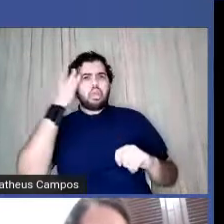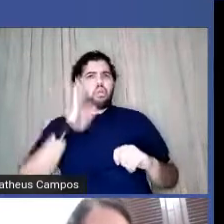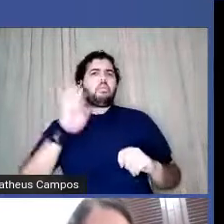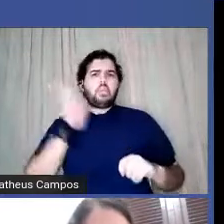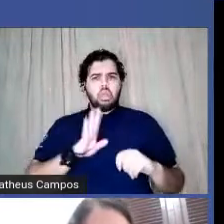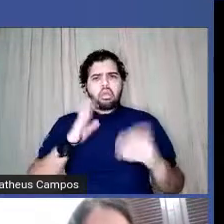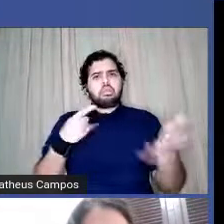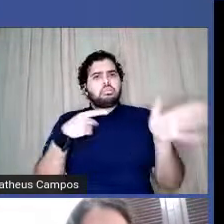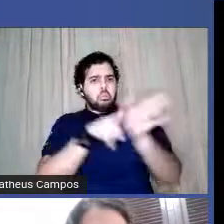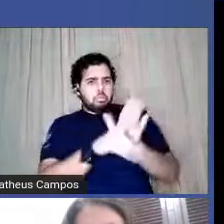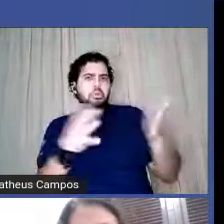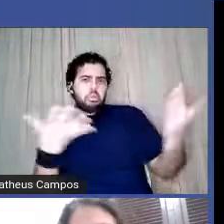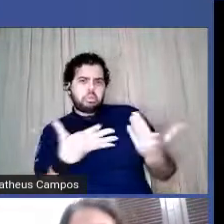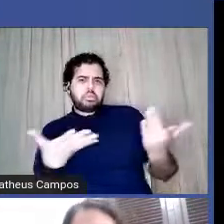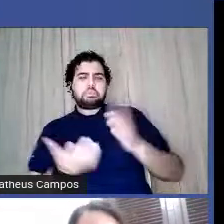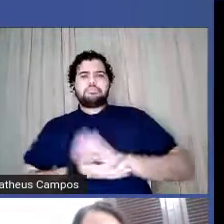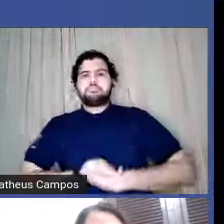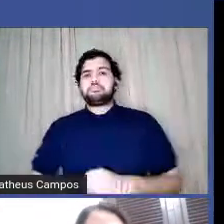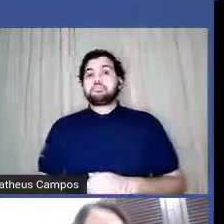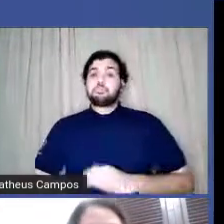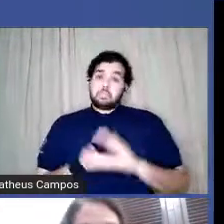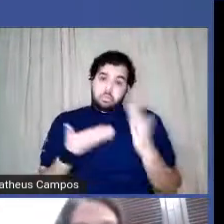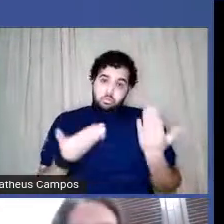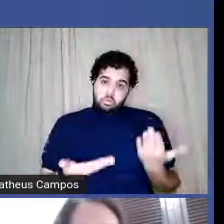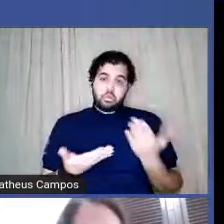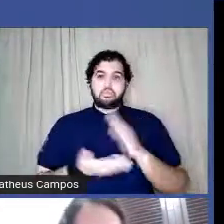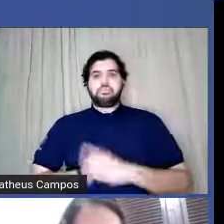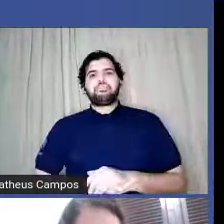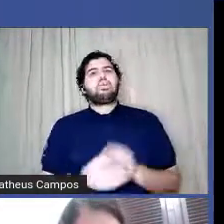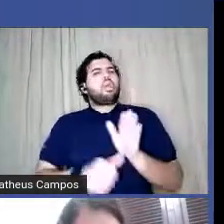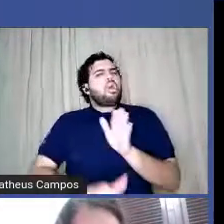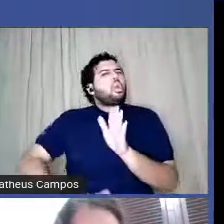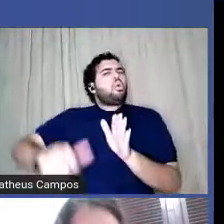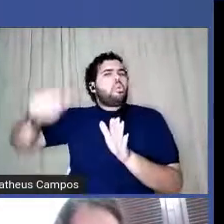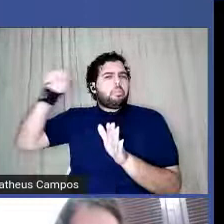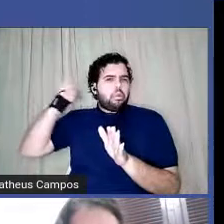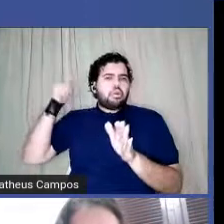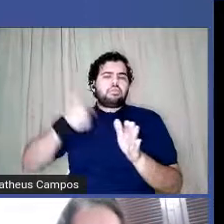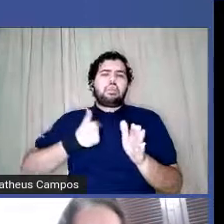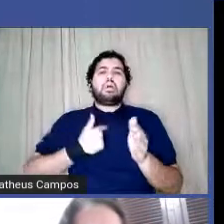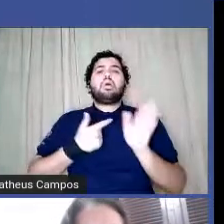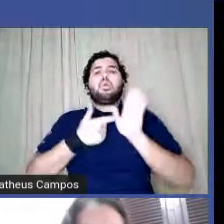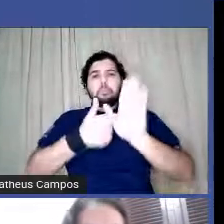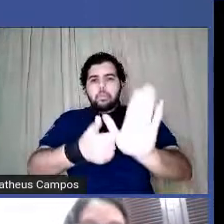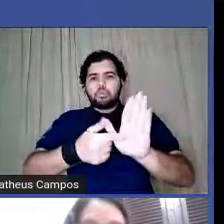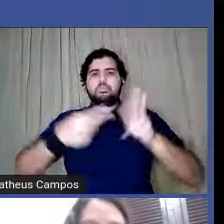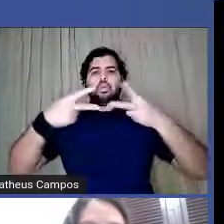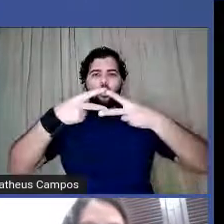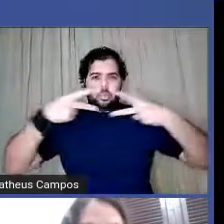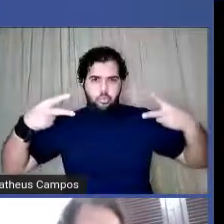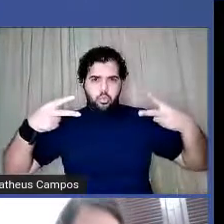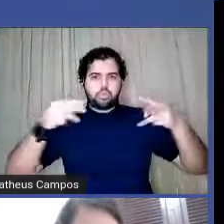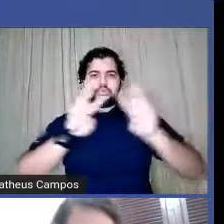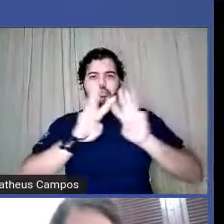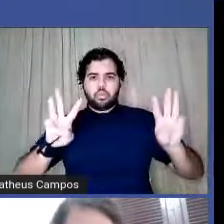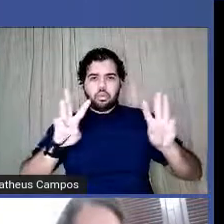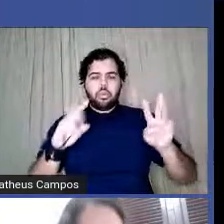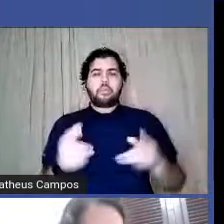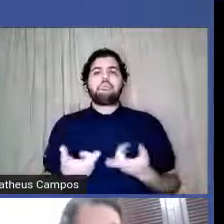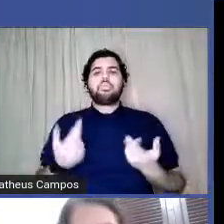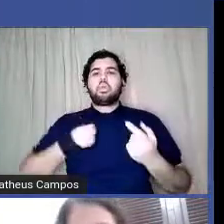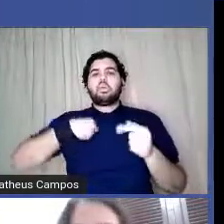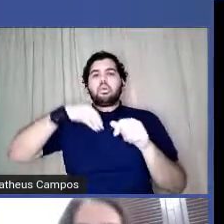pergunta. Assim, gente, uma vez eu lancei na minha página, onde eu divulgo